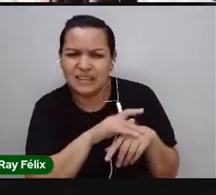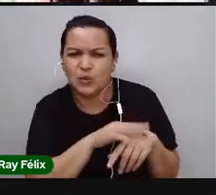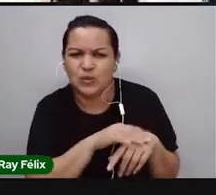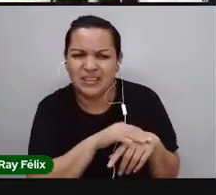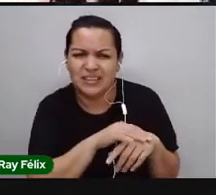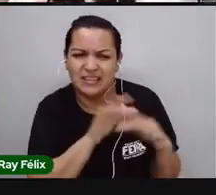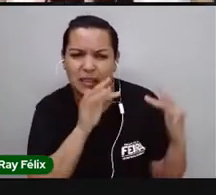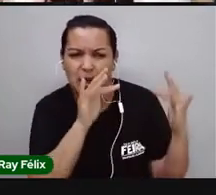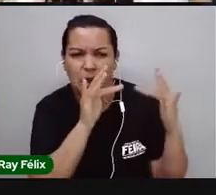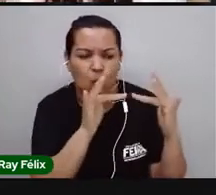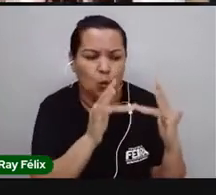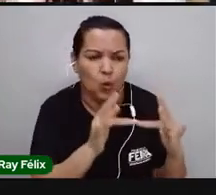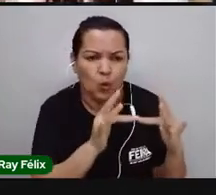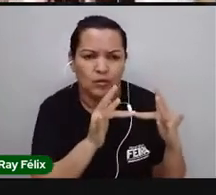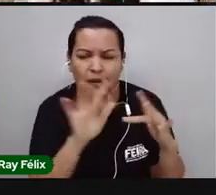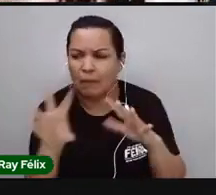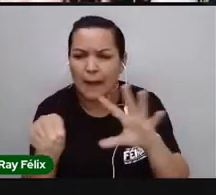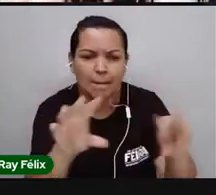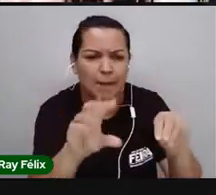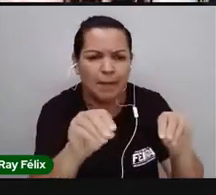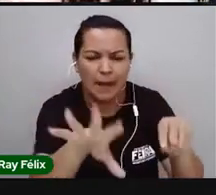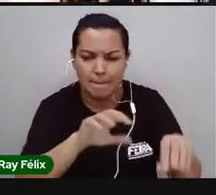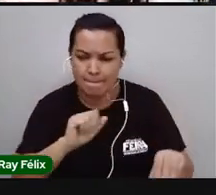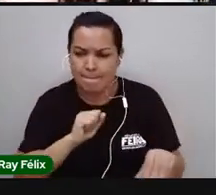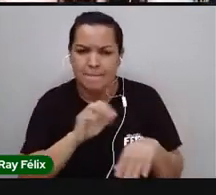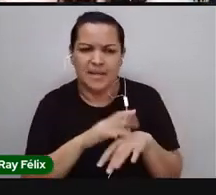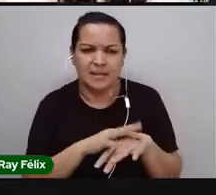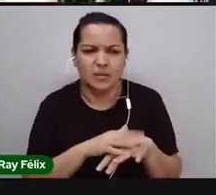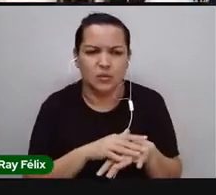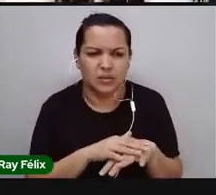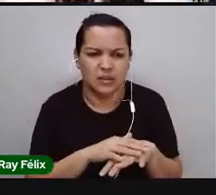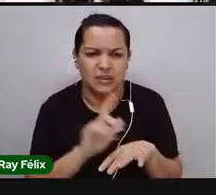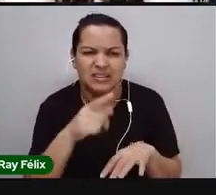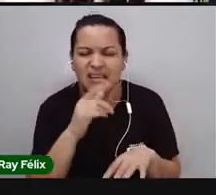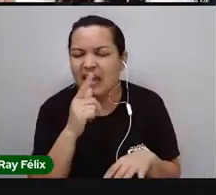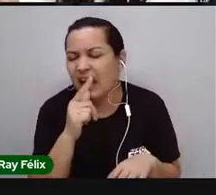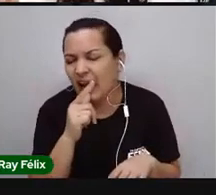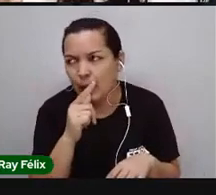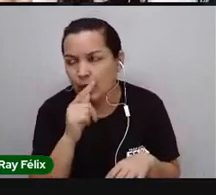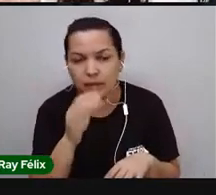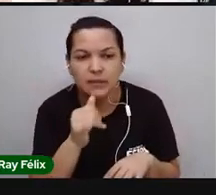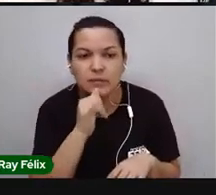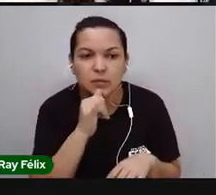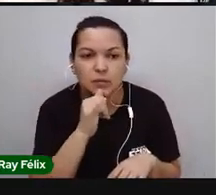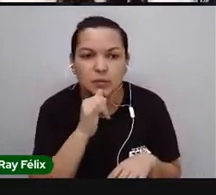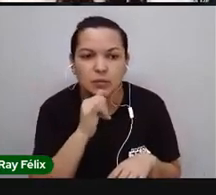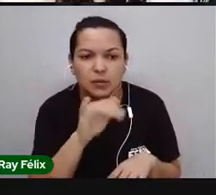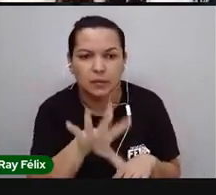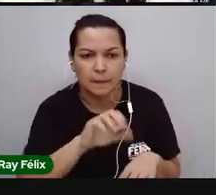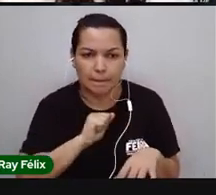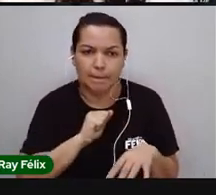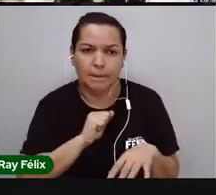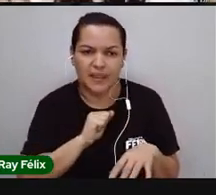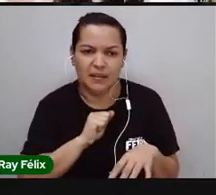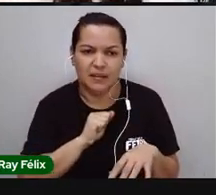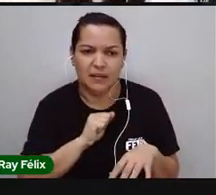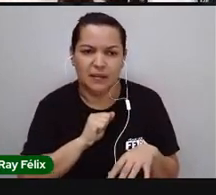contato, onde eu pego, e aí se depois eu peguei essa água, desculpe, peguei essa